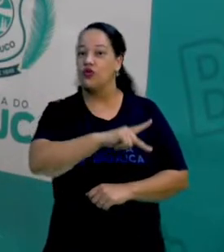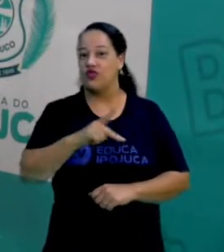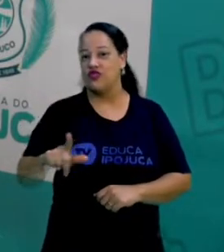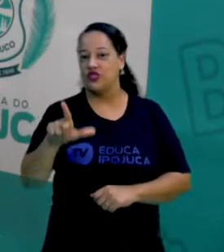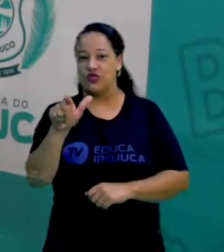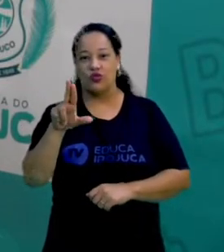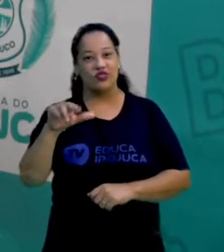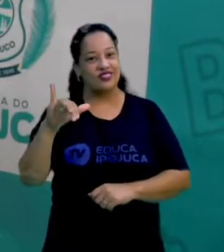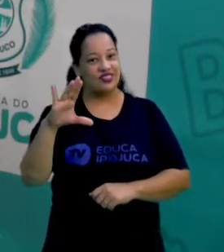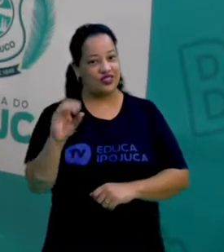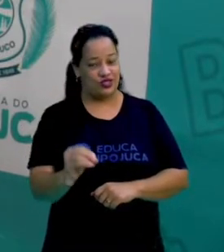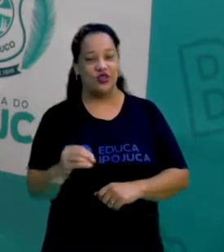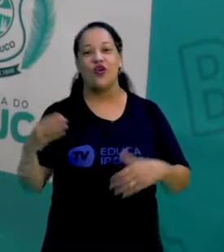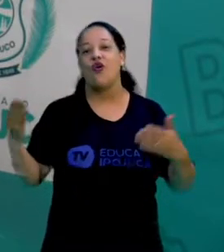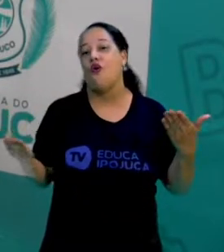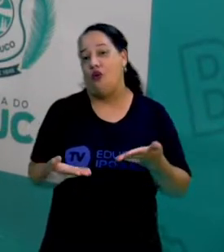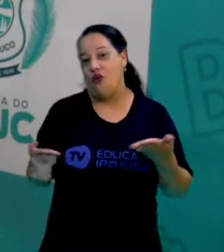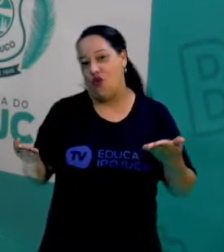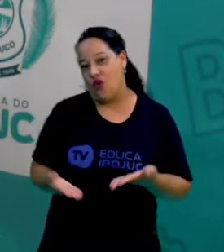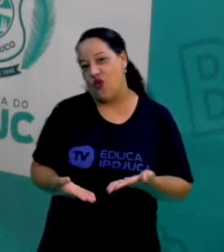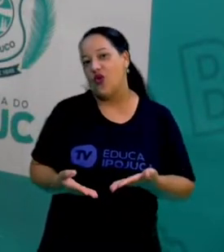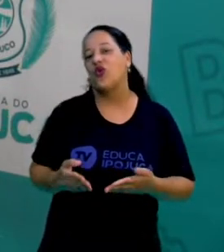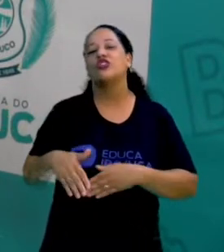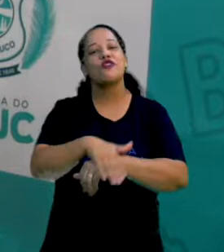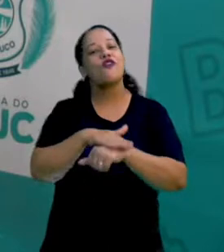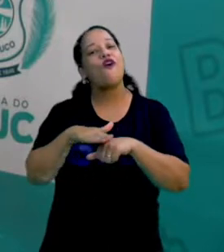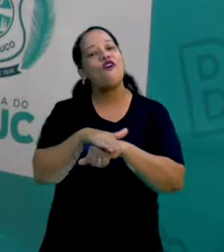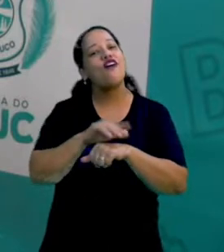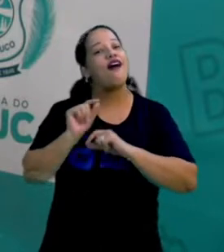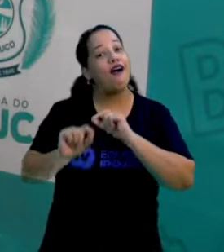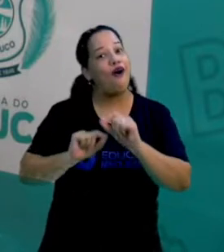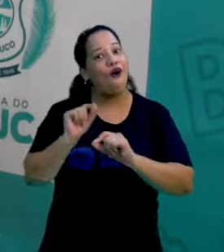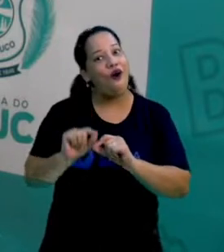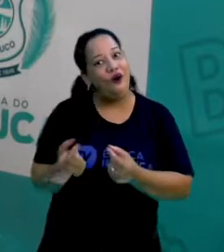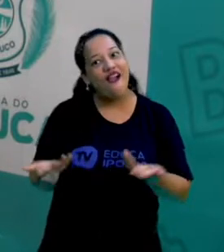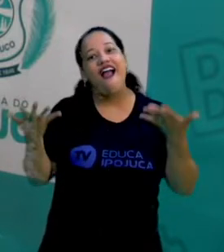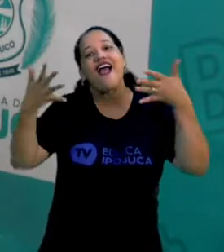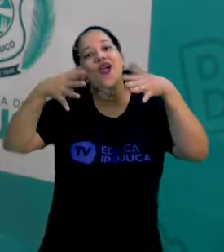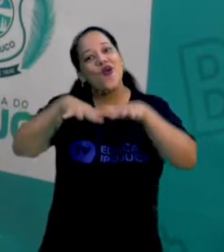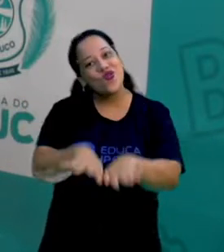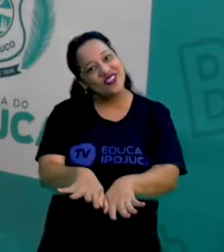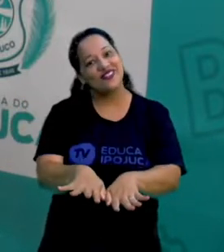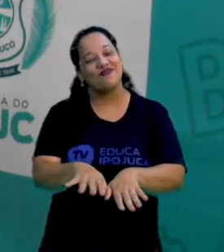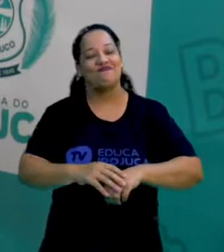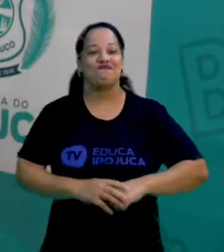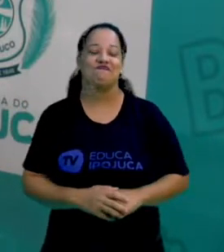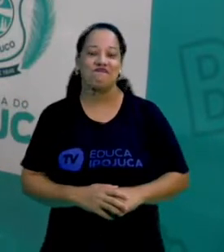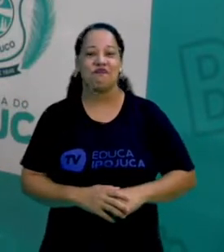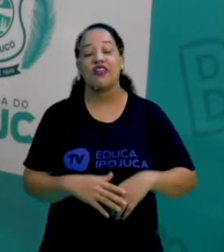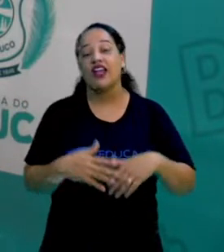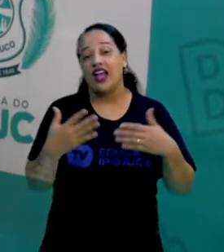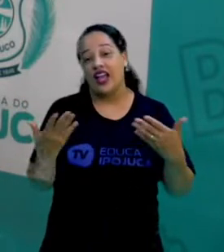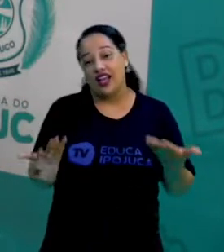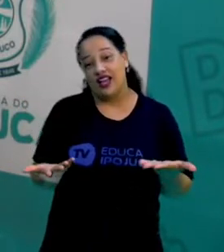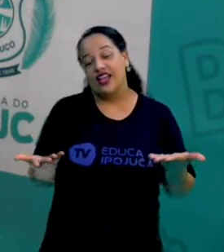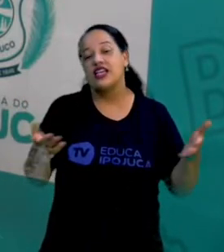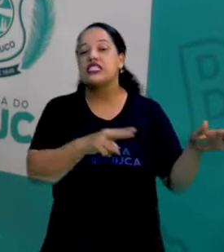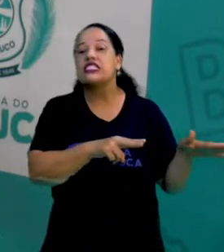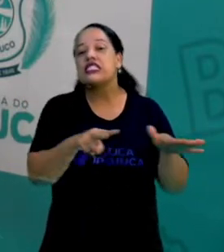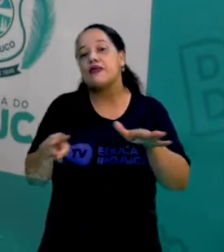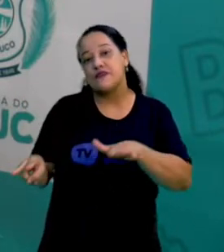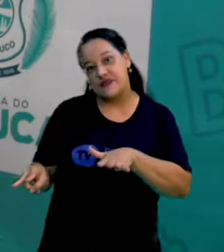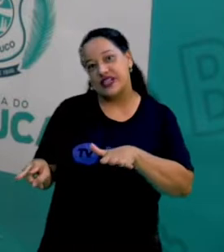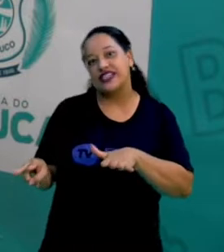Lúcio Neto e a gente hoje vai ter uma conversa sobre inclusão social. Essa semana nós